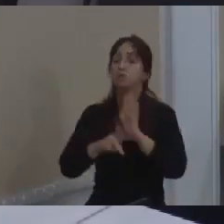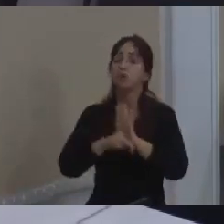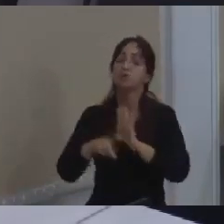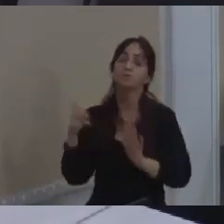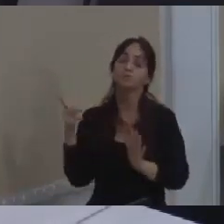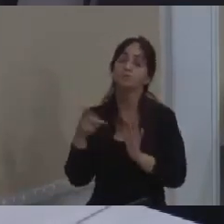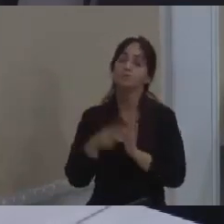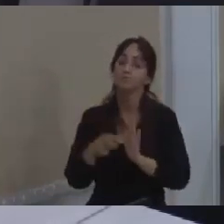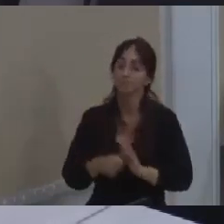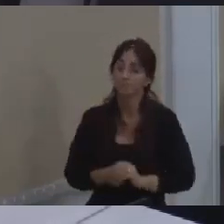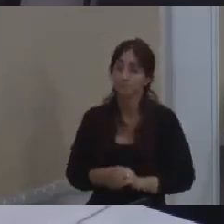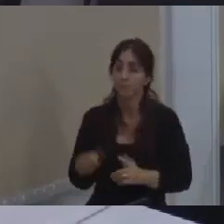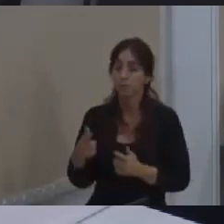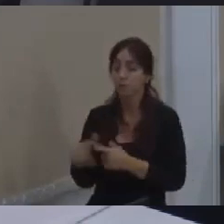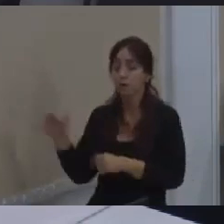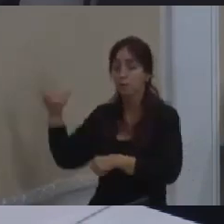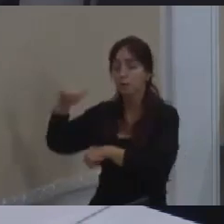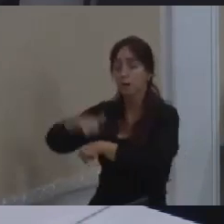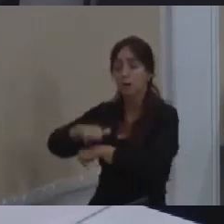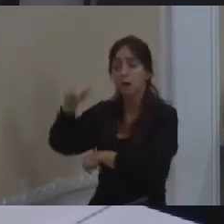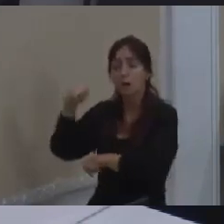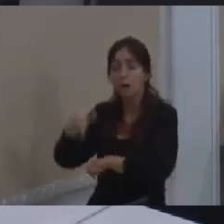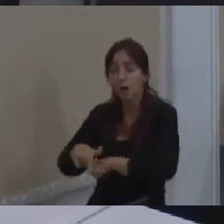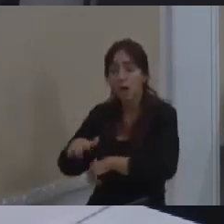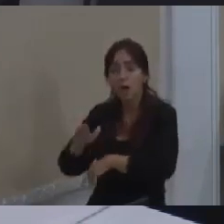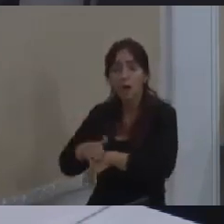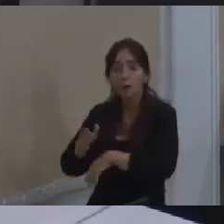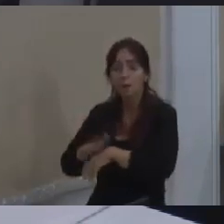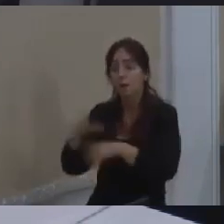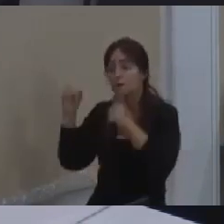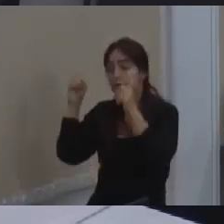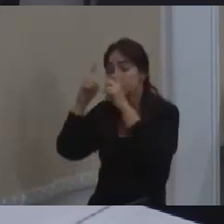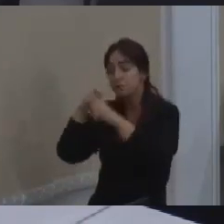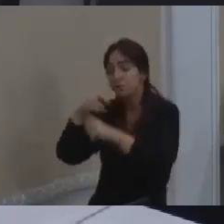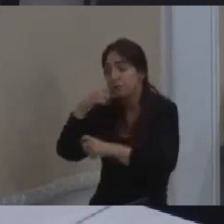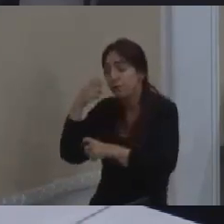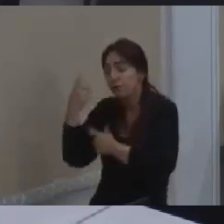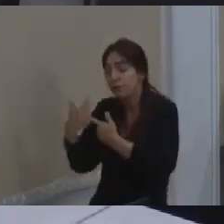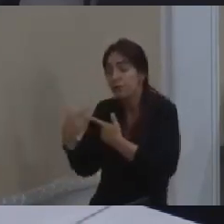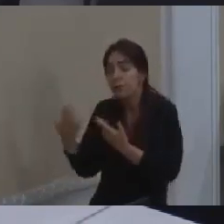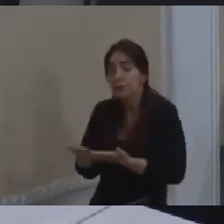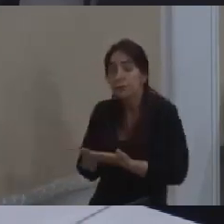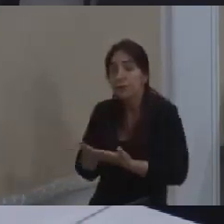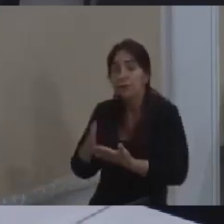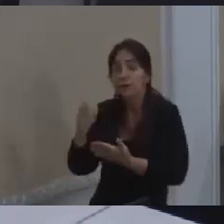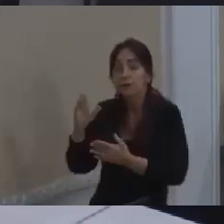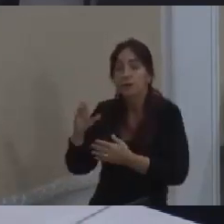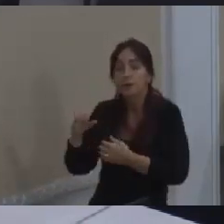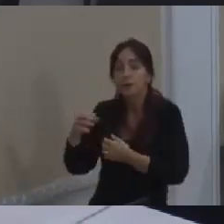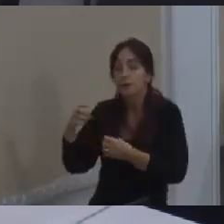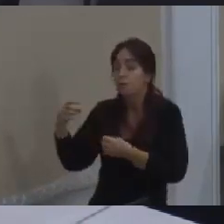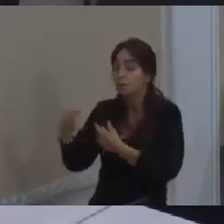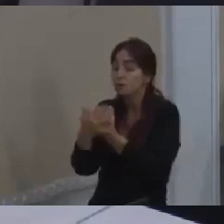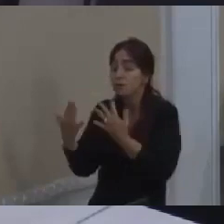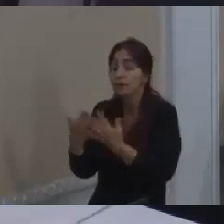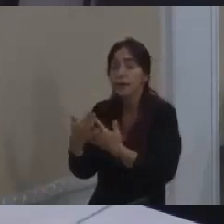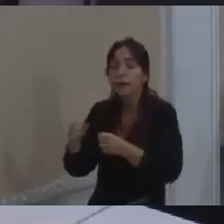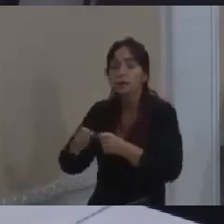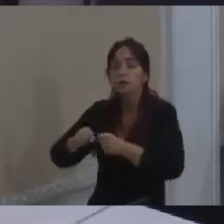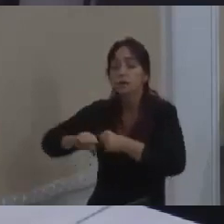A questão do aeroporto Carlos Prates é a maior vergonha que a gente vai passar numa cidade grande fechando um aeroporto.